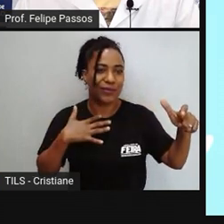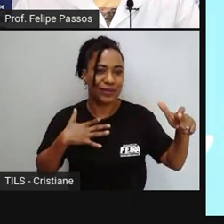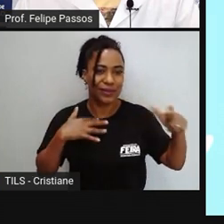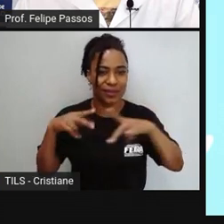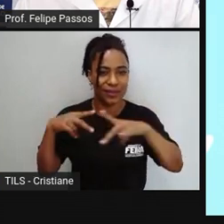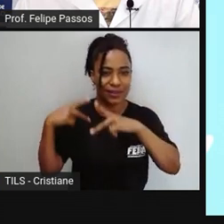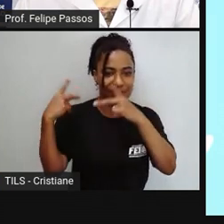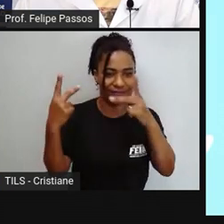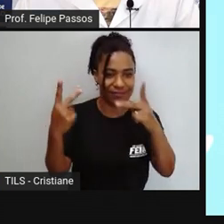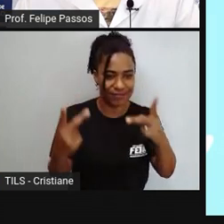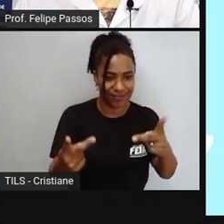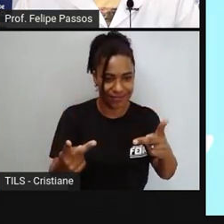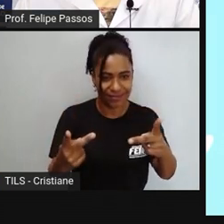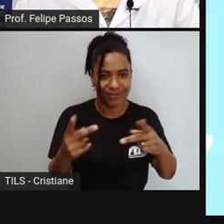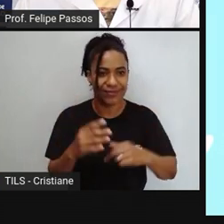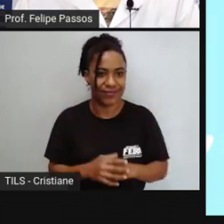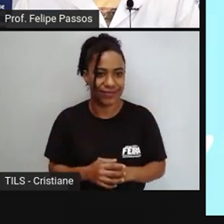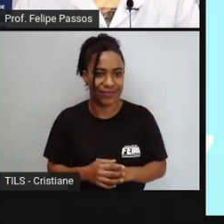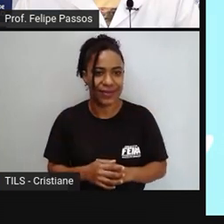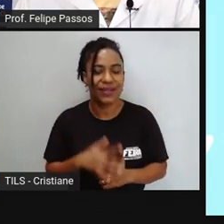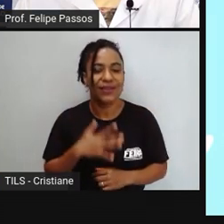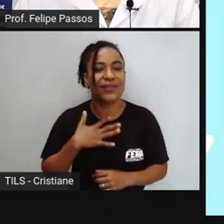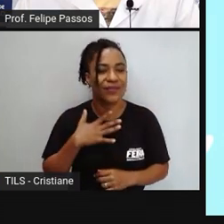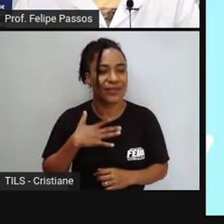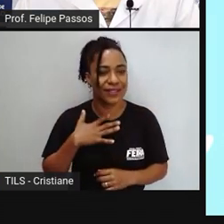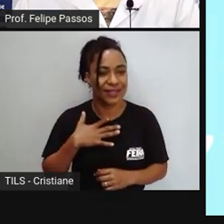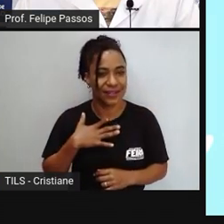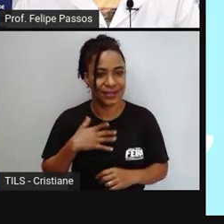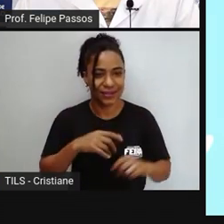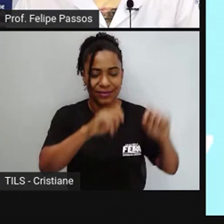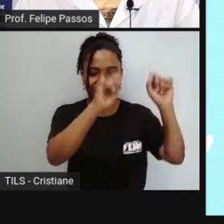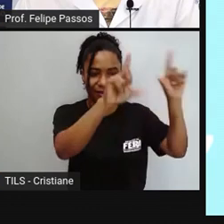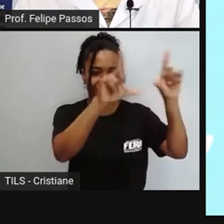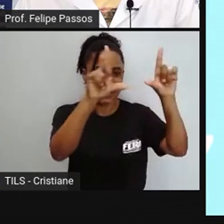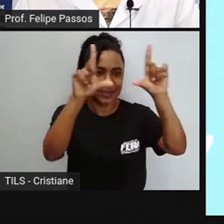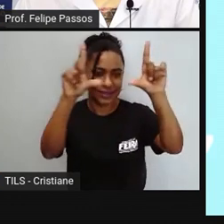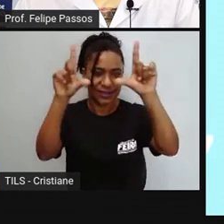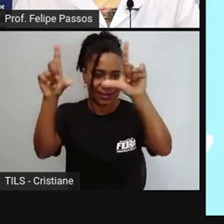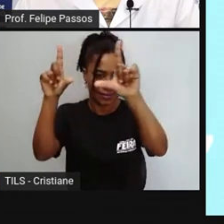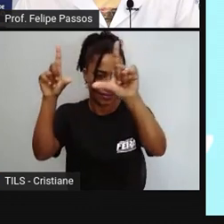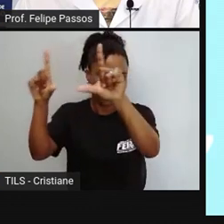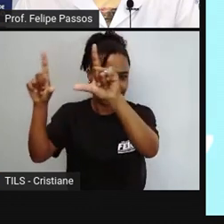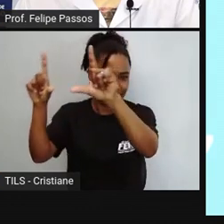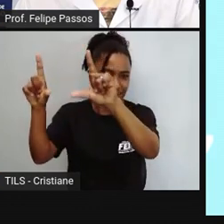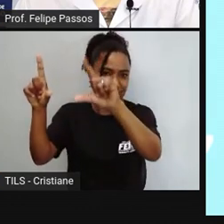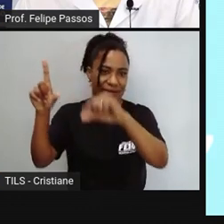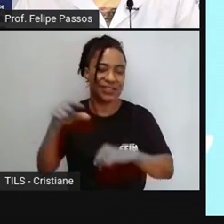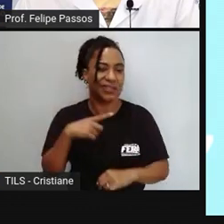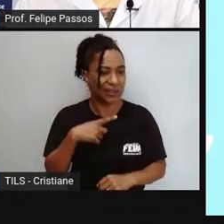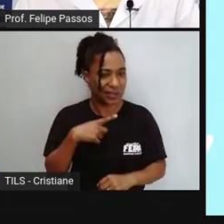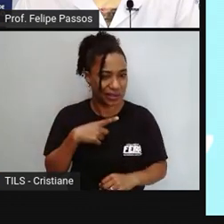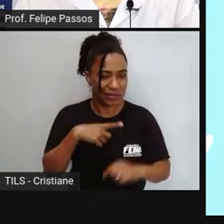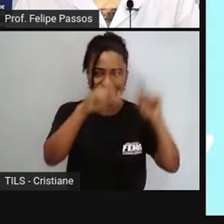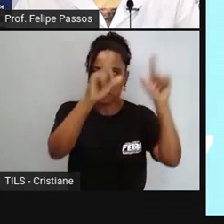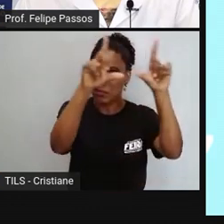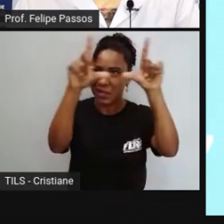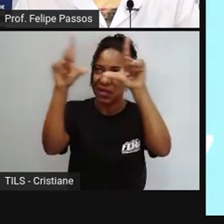retirar umas placas absurdas que lá existem